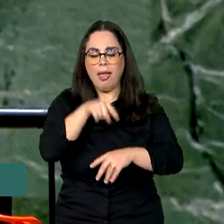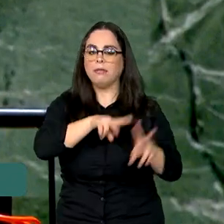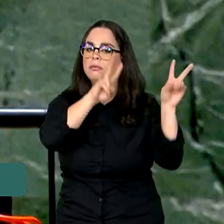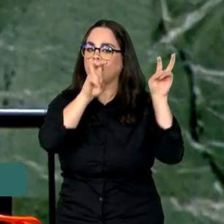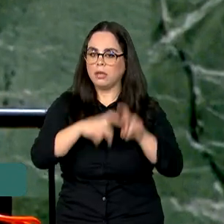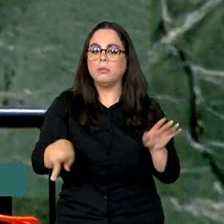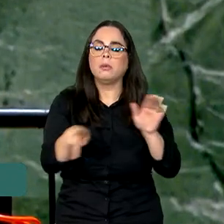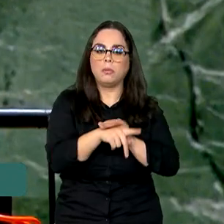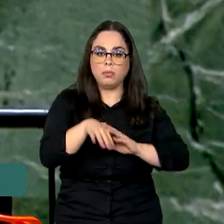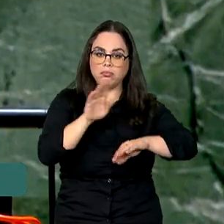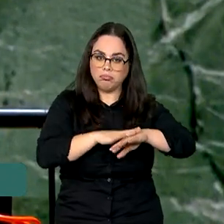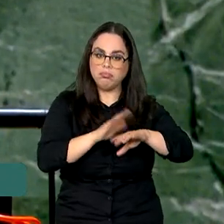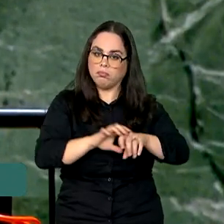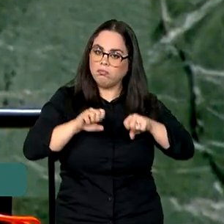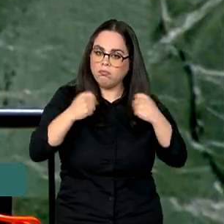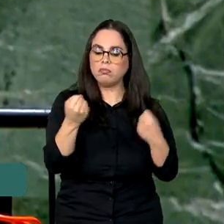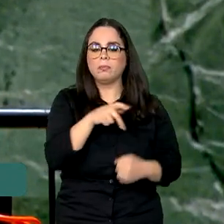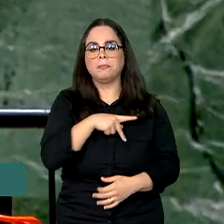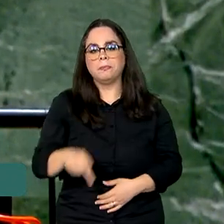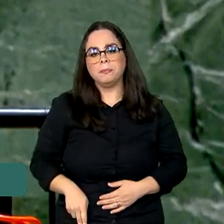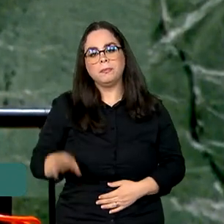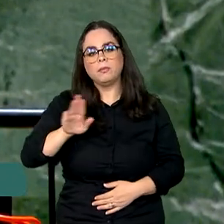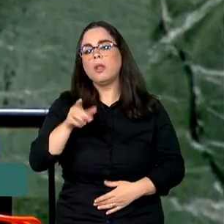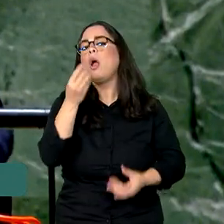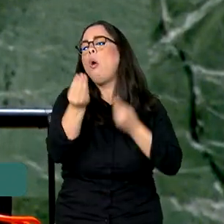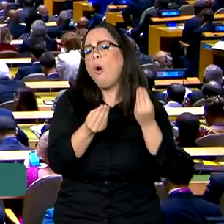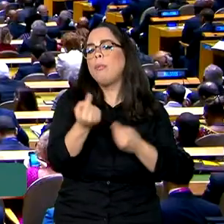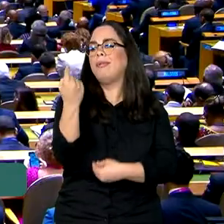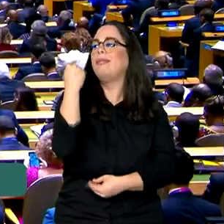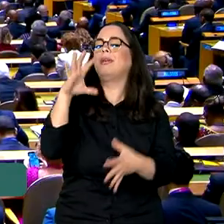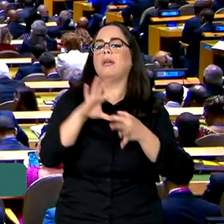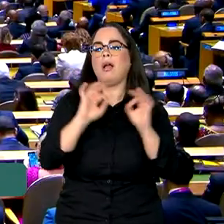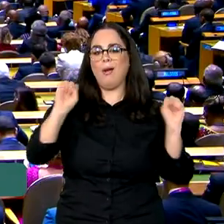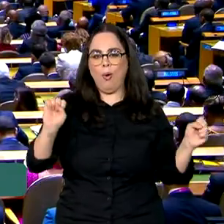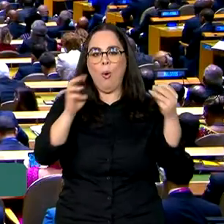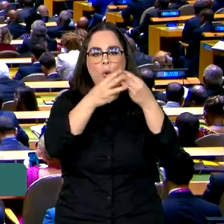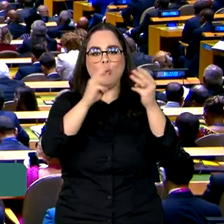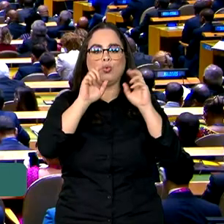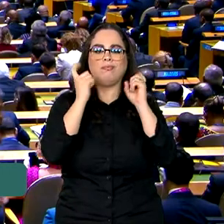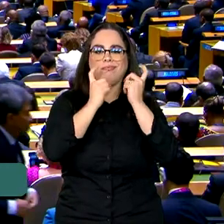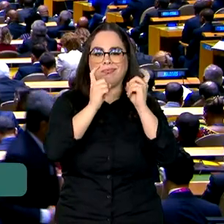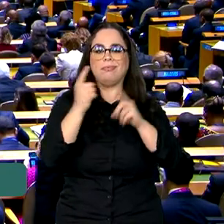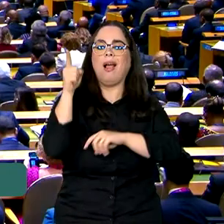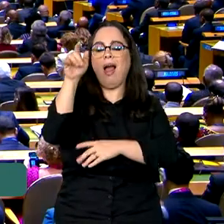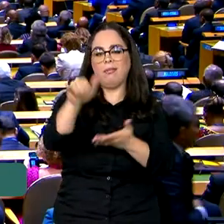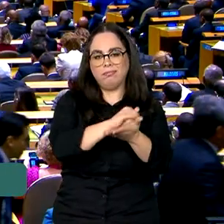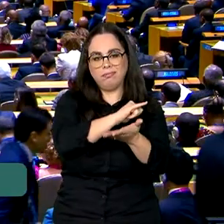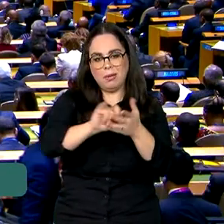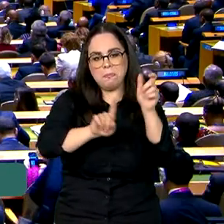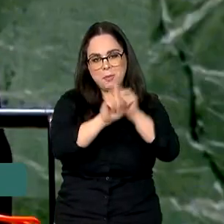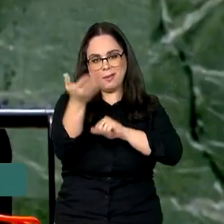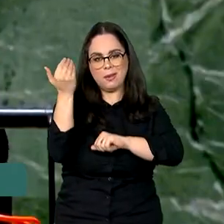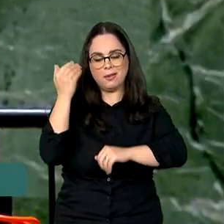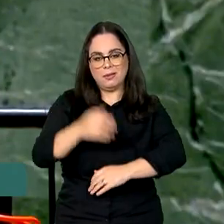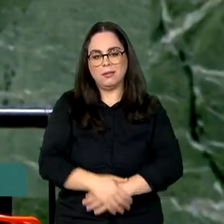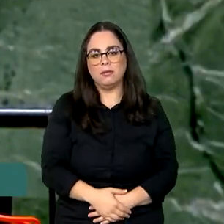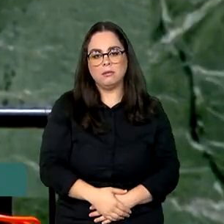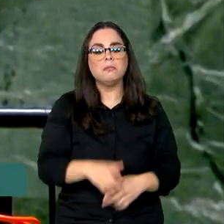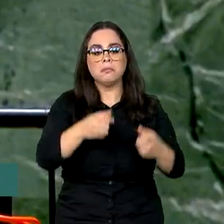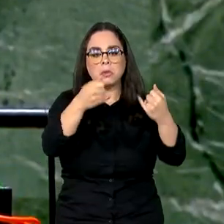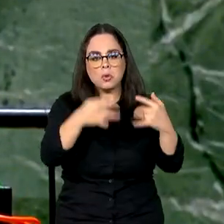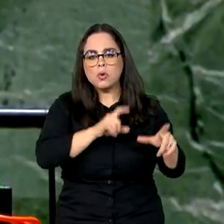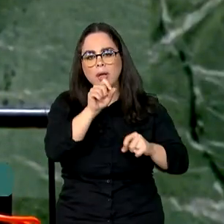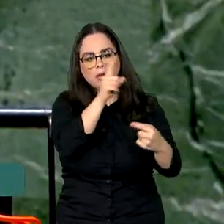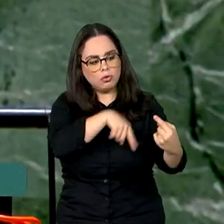temas defendidos pelo presidente Lula ao abrir a Assembleia Geral das Nações Unidas em Nova Iorque no mês passado. Fizemos